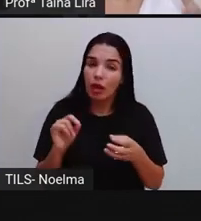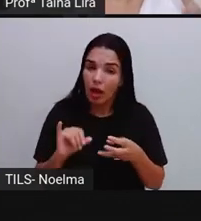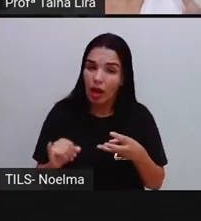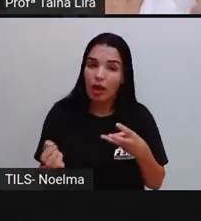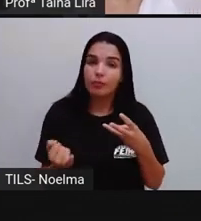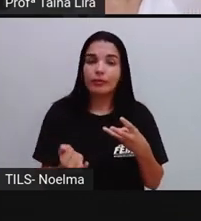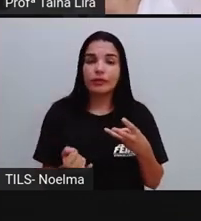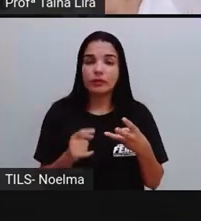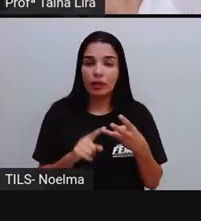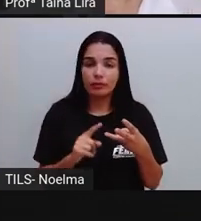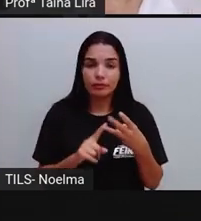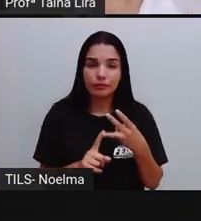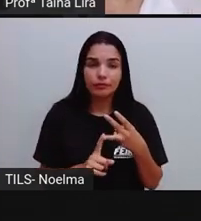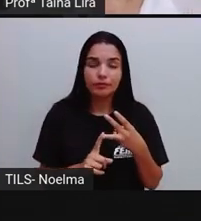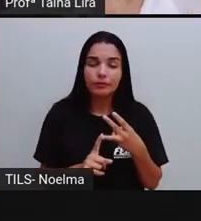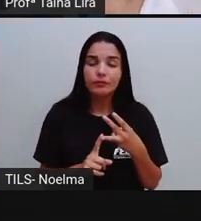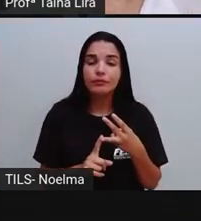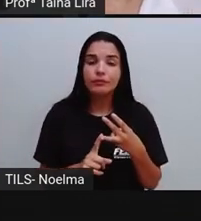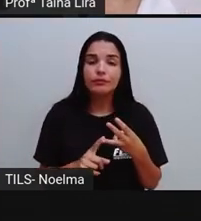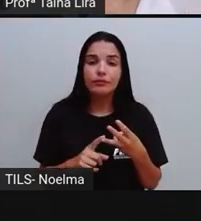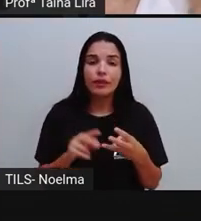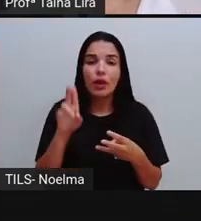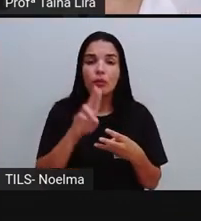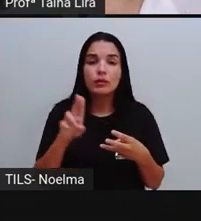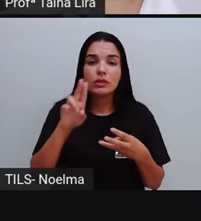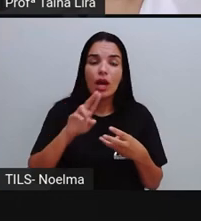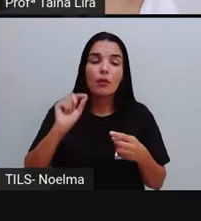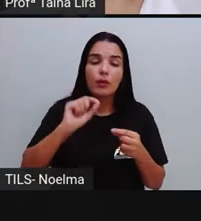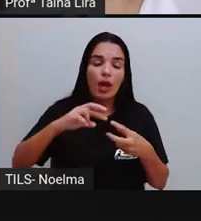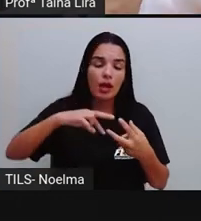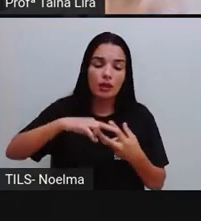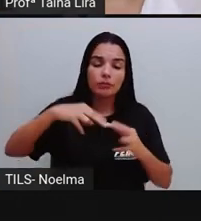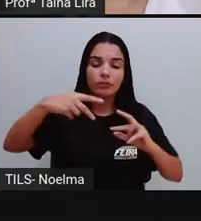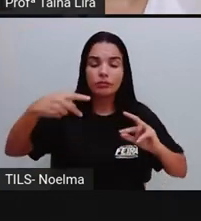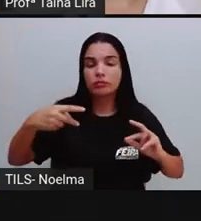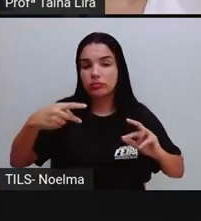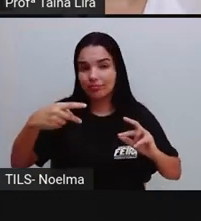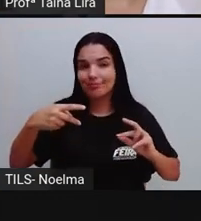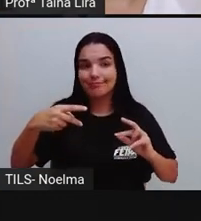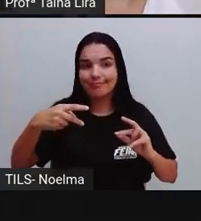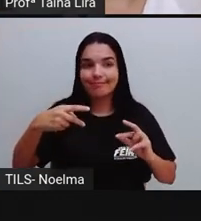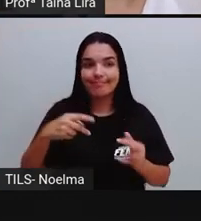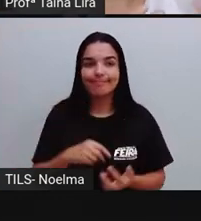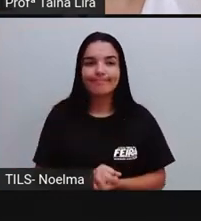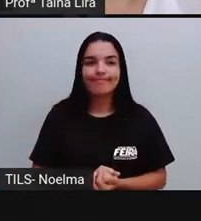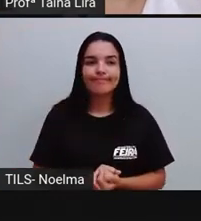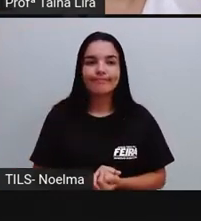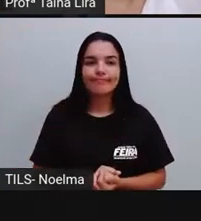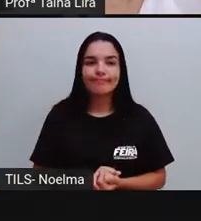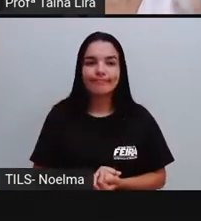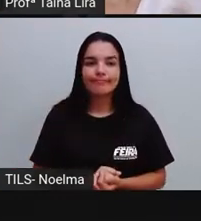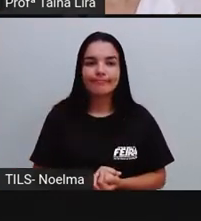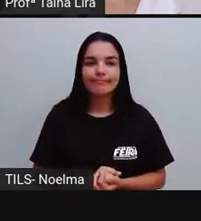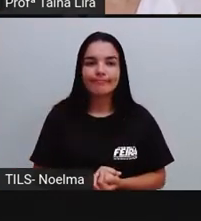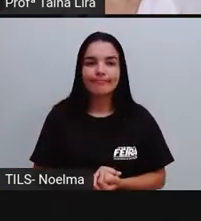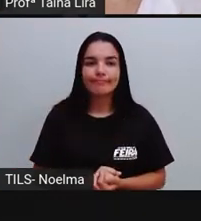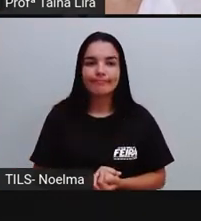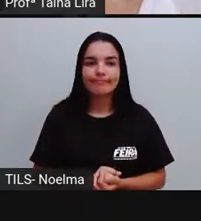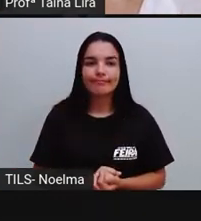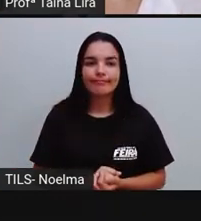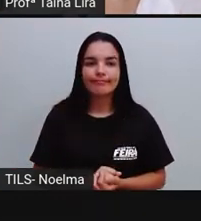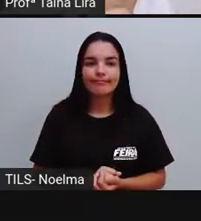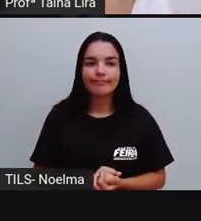verdade, o reaproveitar, a gente vai usar algo ali, ali, né? Na maneira como ele está. E o